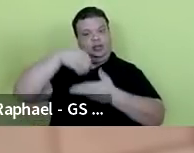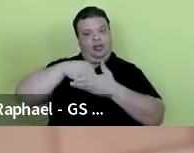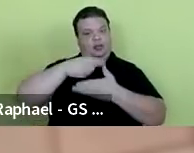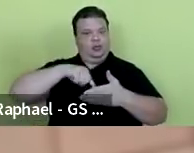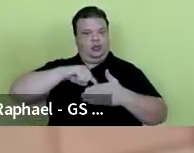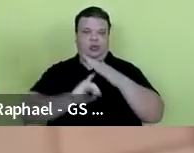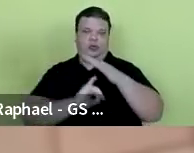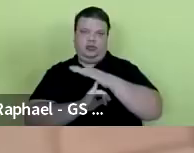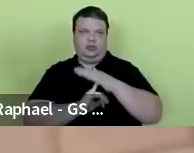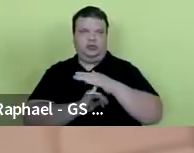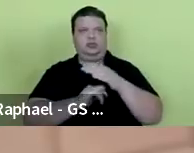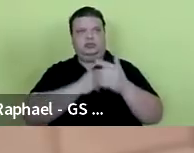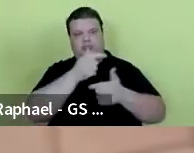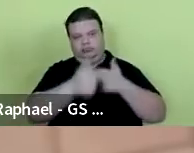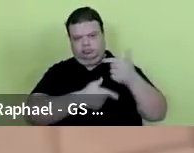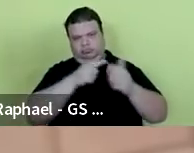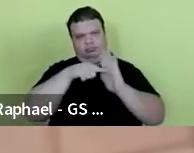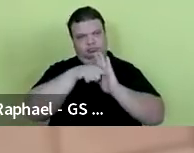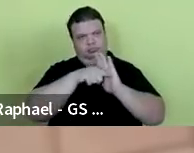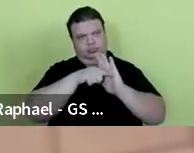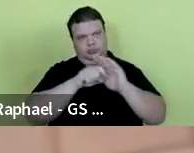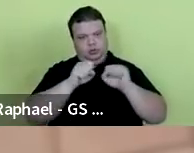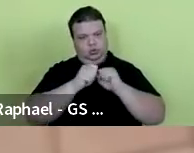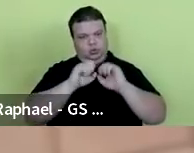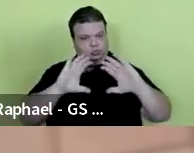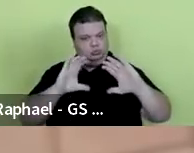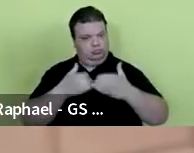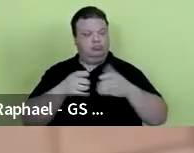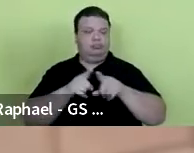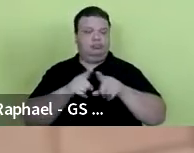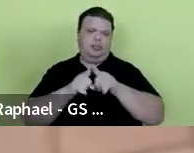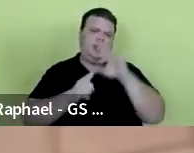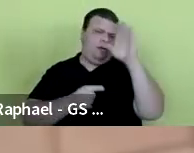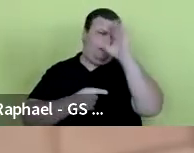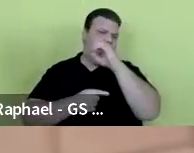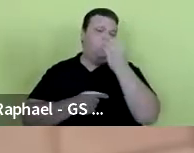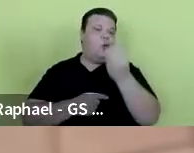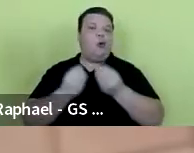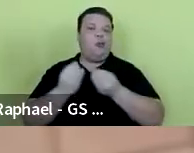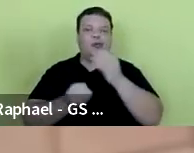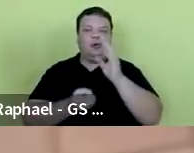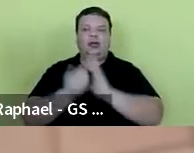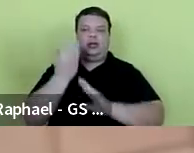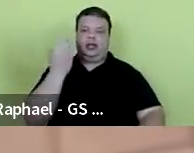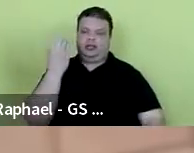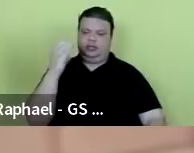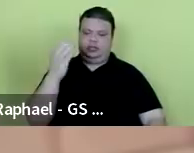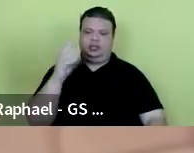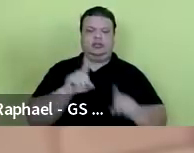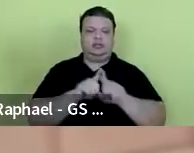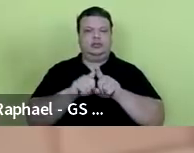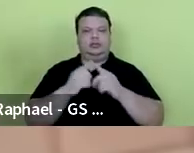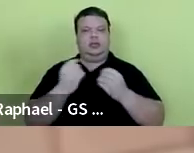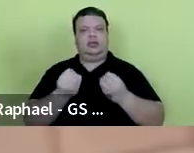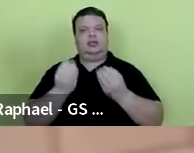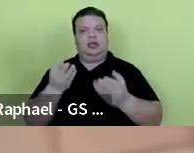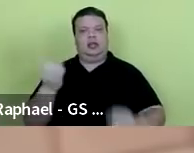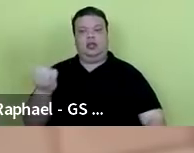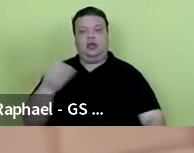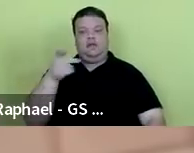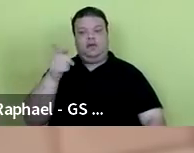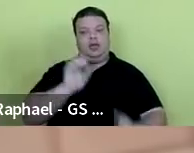trabalhando com pesquisadores e aprendendo um pouco como desenvolver ciência e como levá-la para a sua atividade